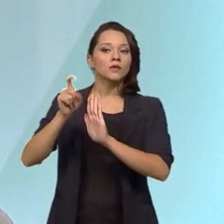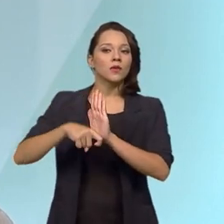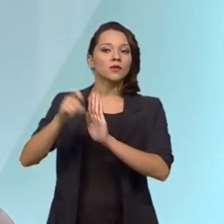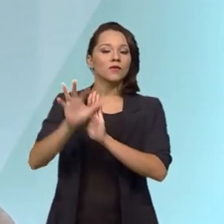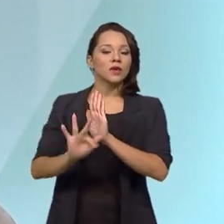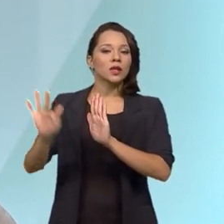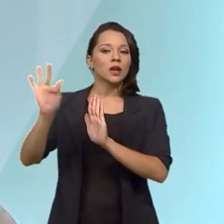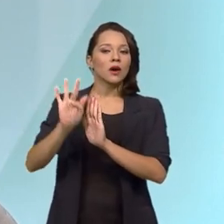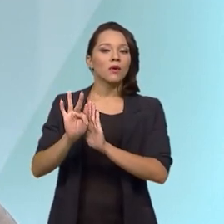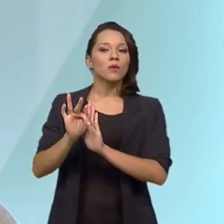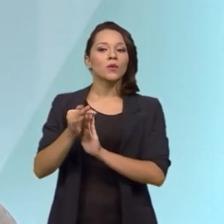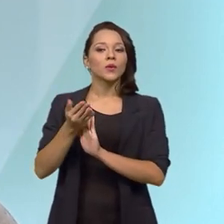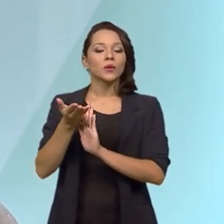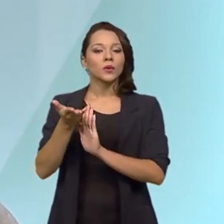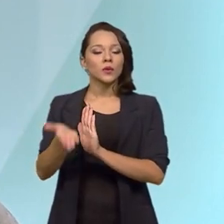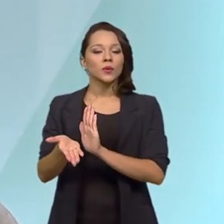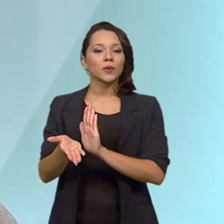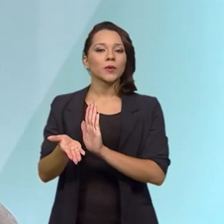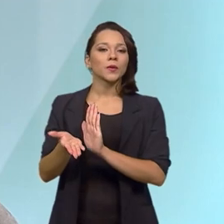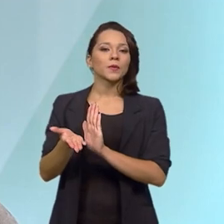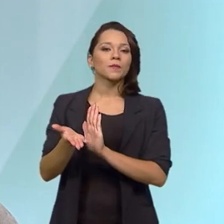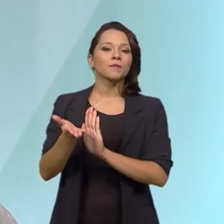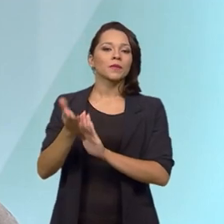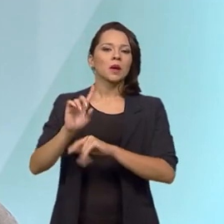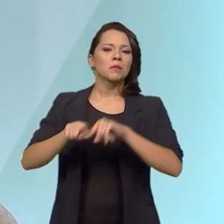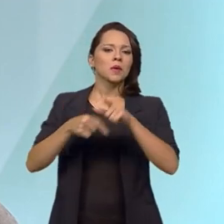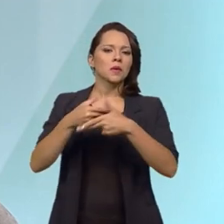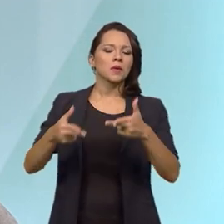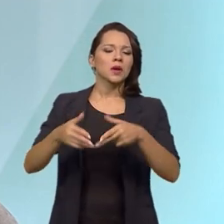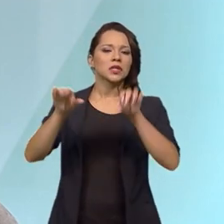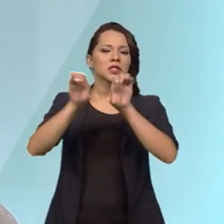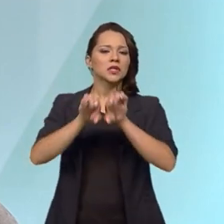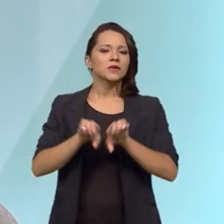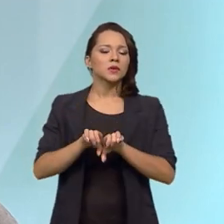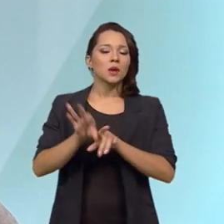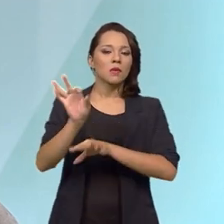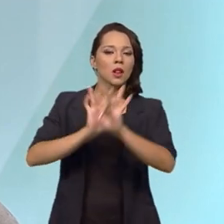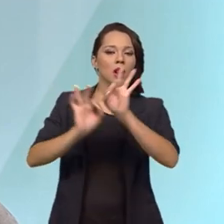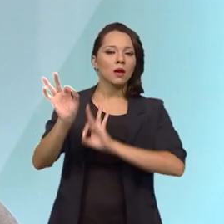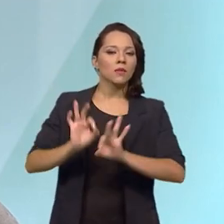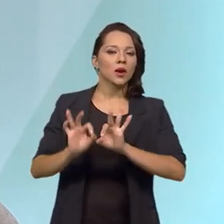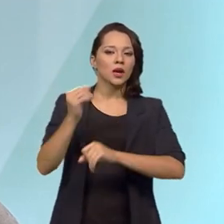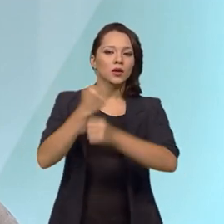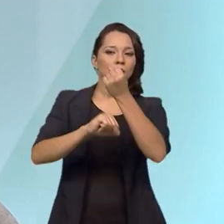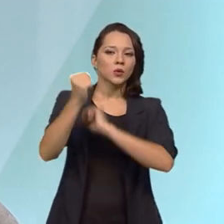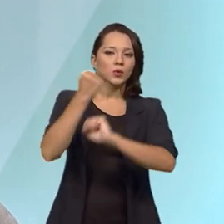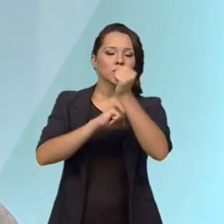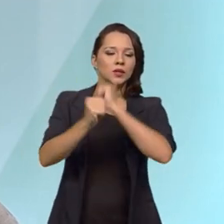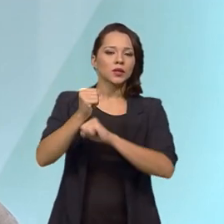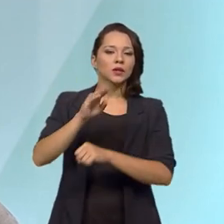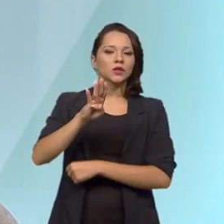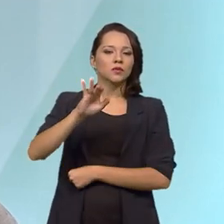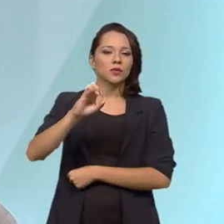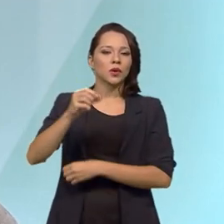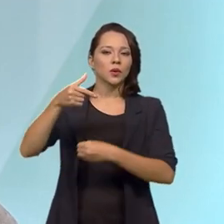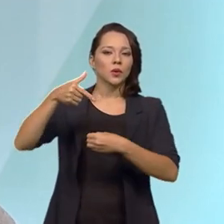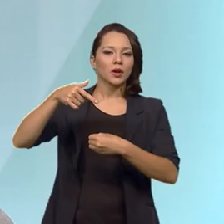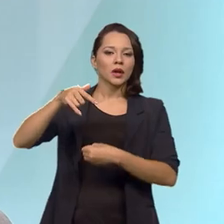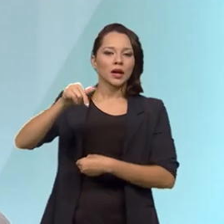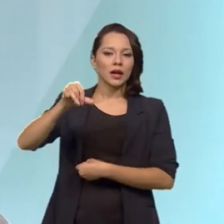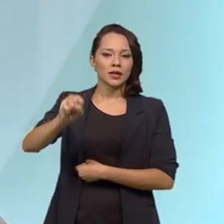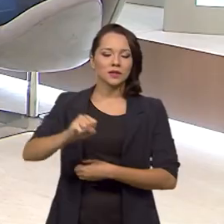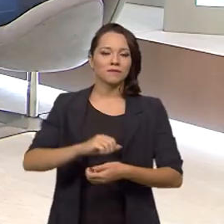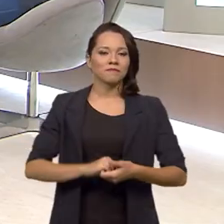sobre equipamentos de infraestrutura para montar essas usinas de biogás e biometano.